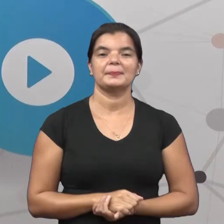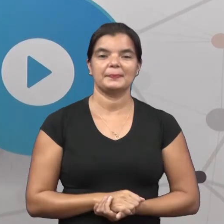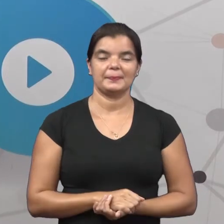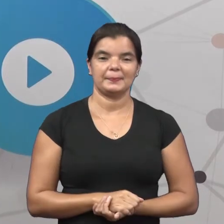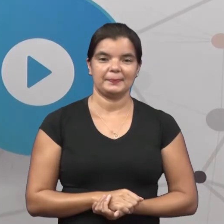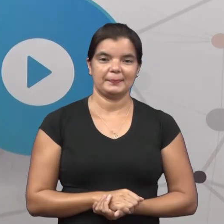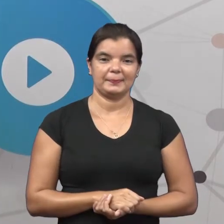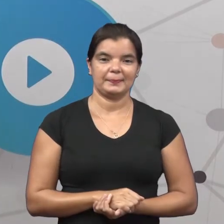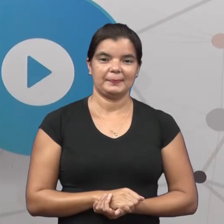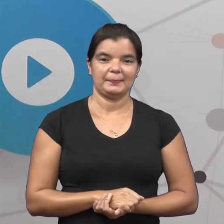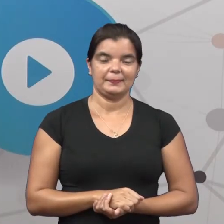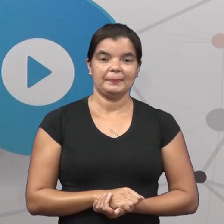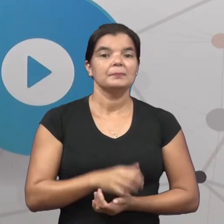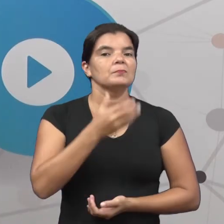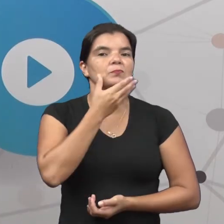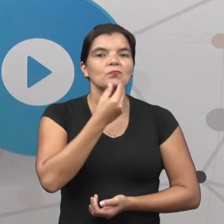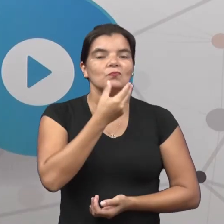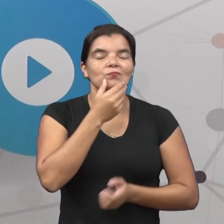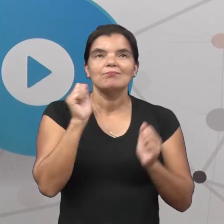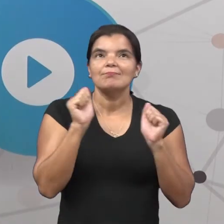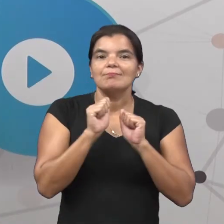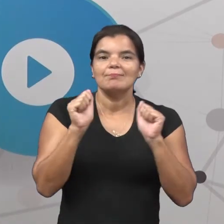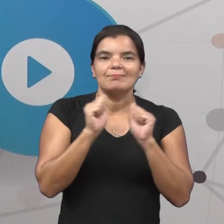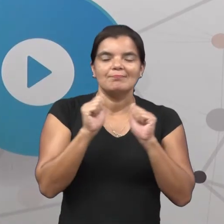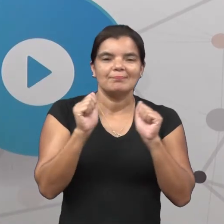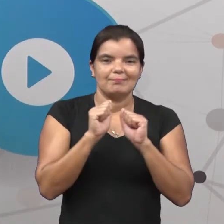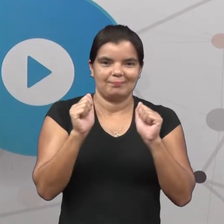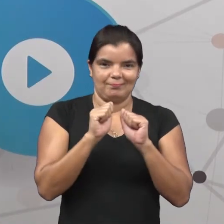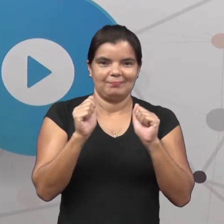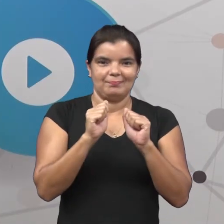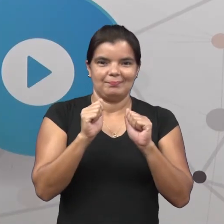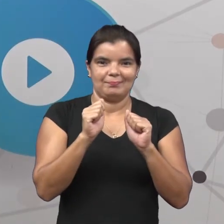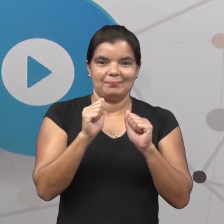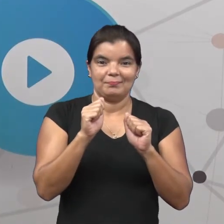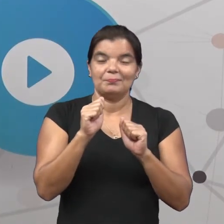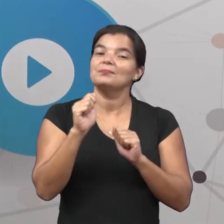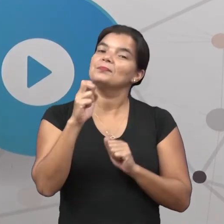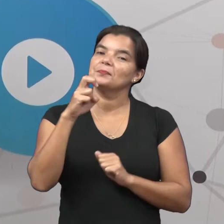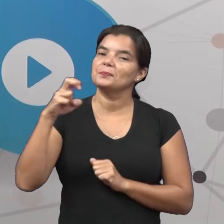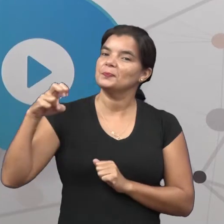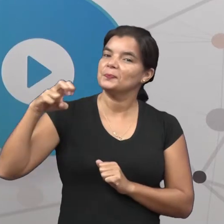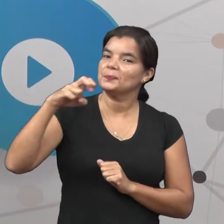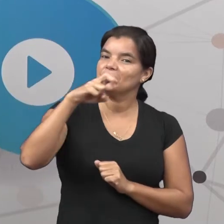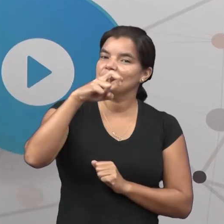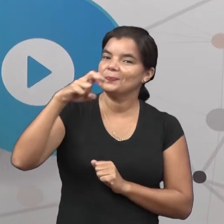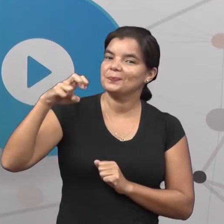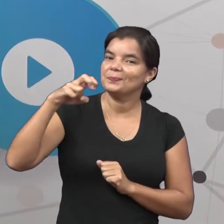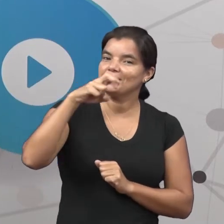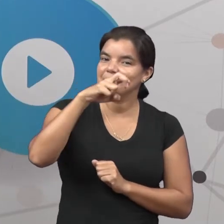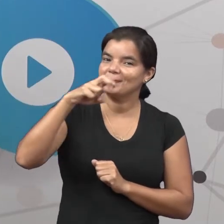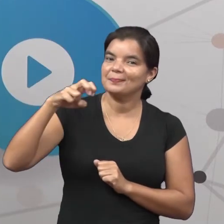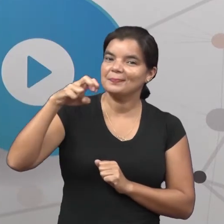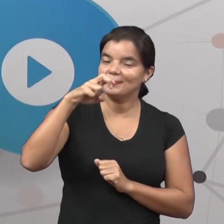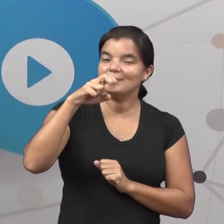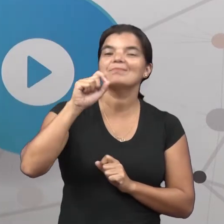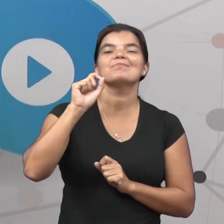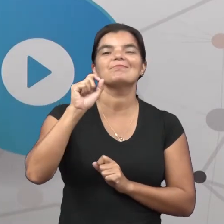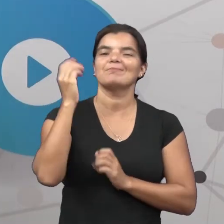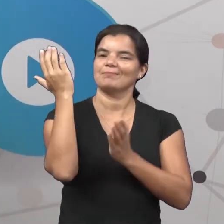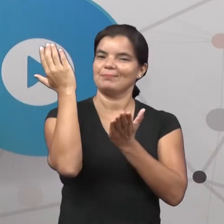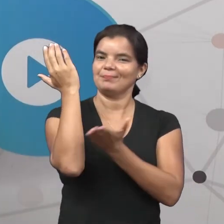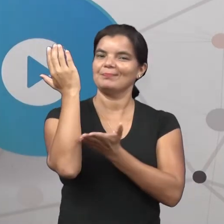E esse, os meninos adoram. Um carrinho. Um carrinho de madeira.